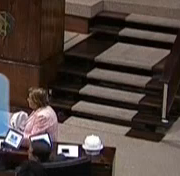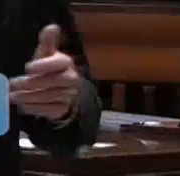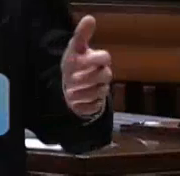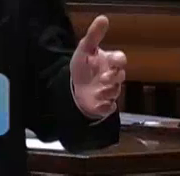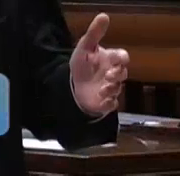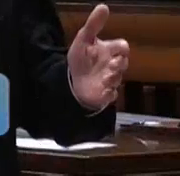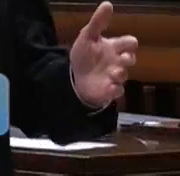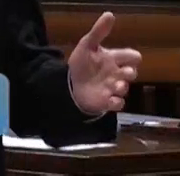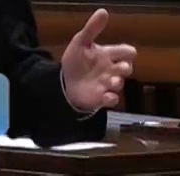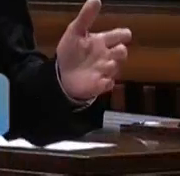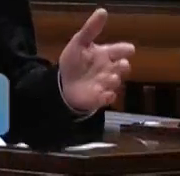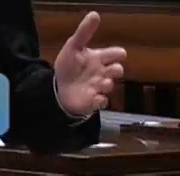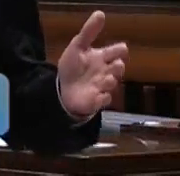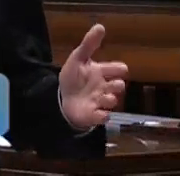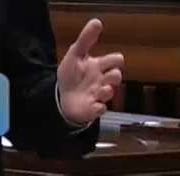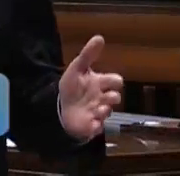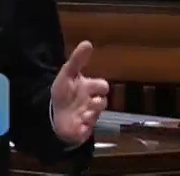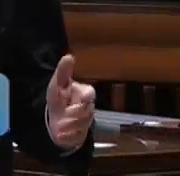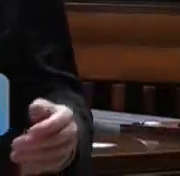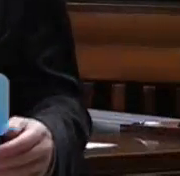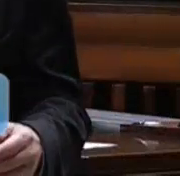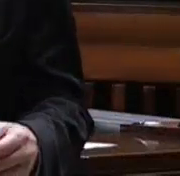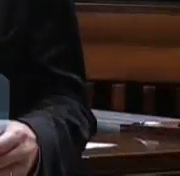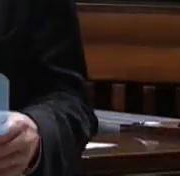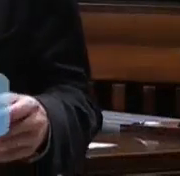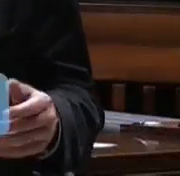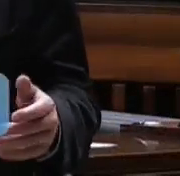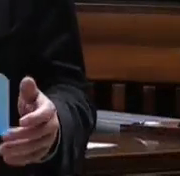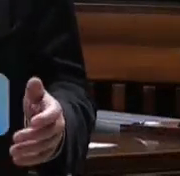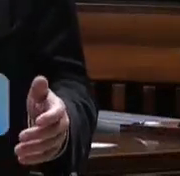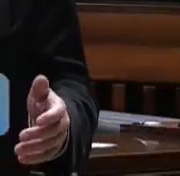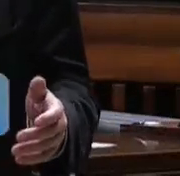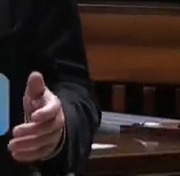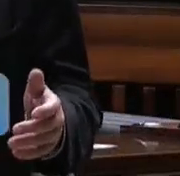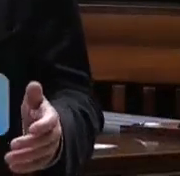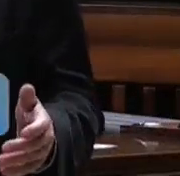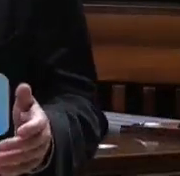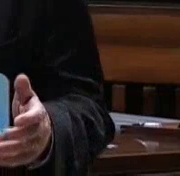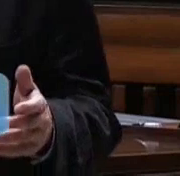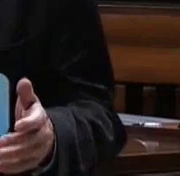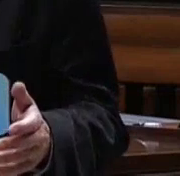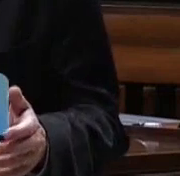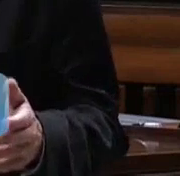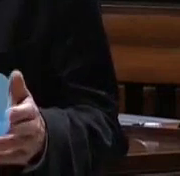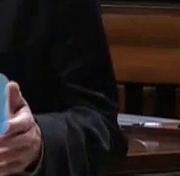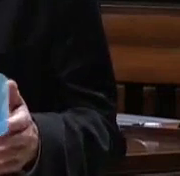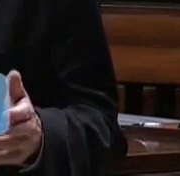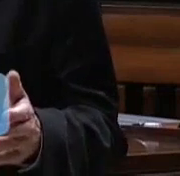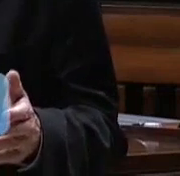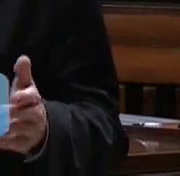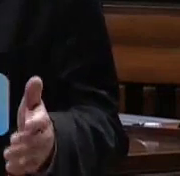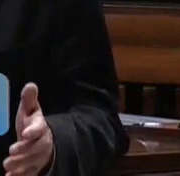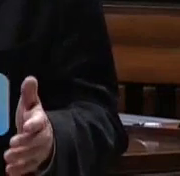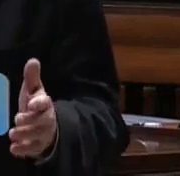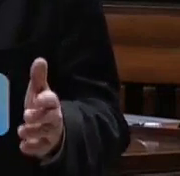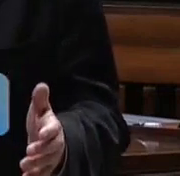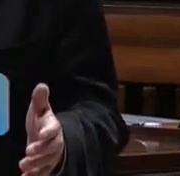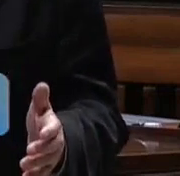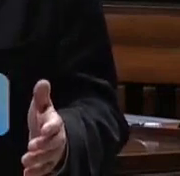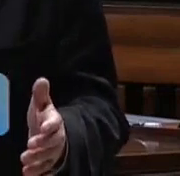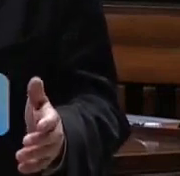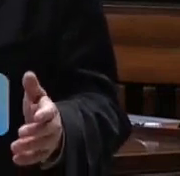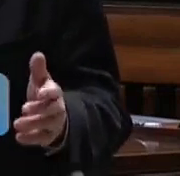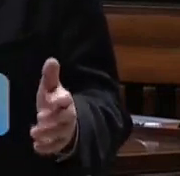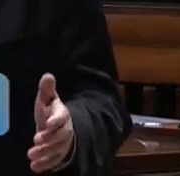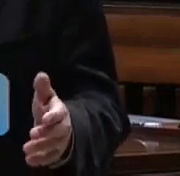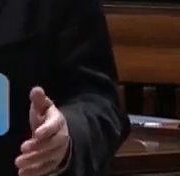E não só como engenheiro civil, mas também como sendo, meu caro líder partidário, Ciro